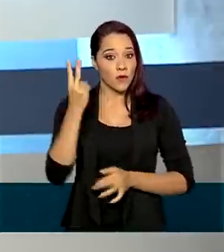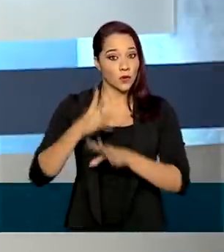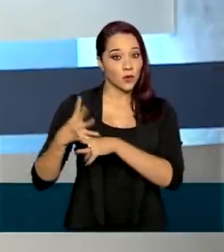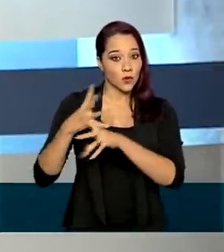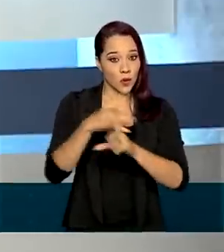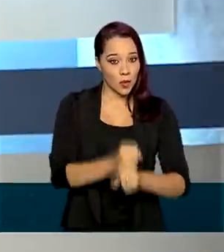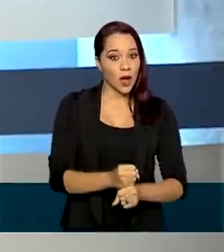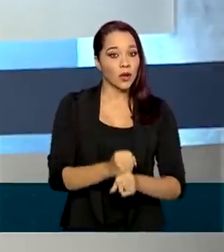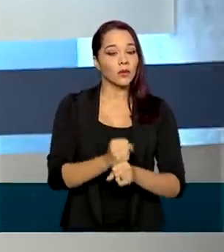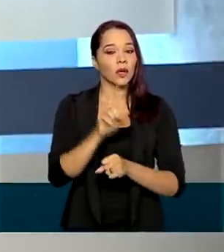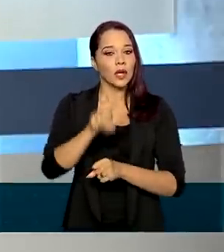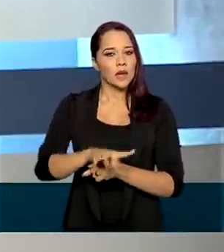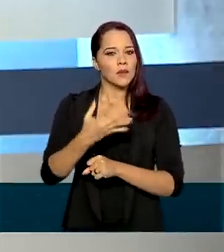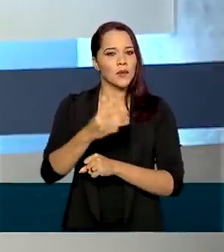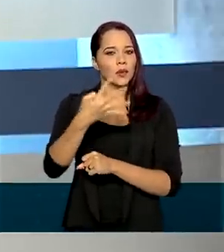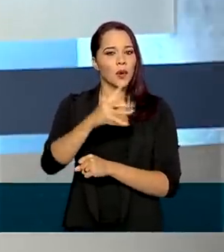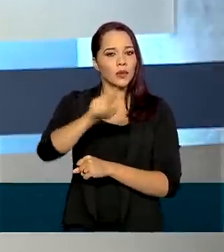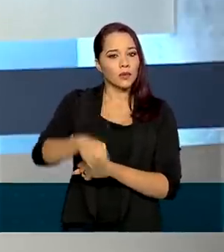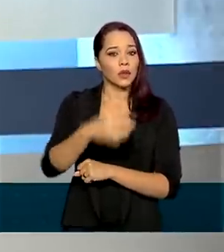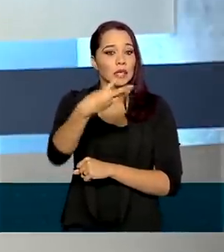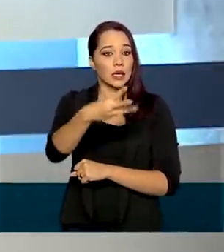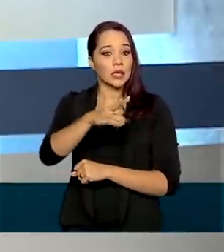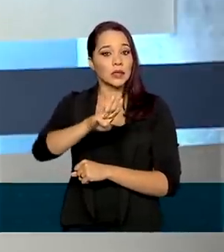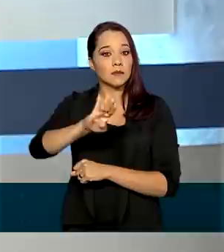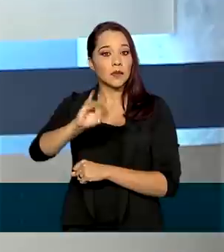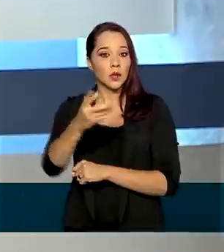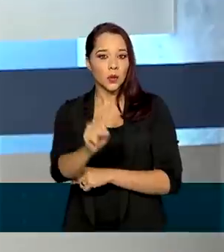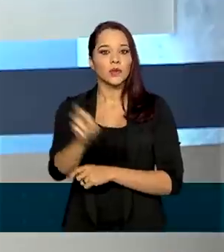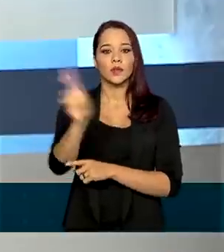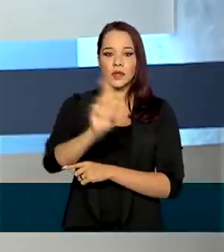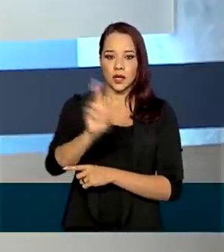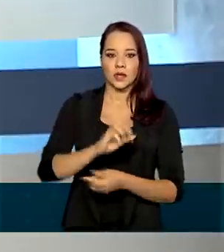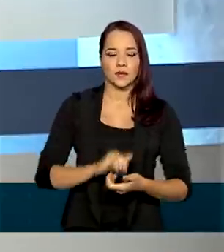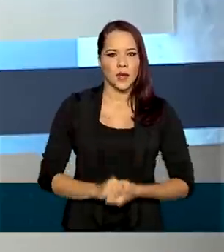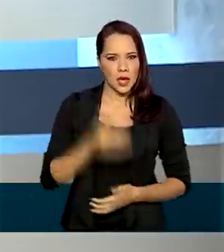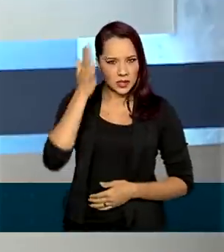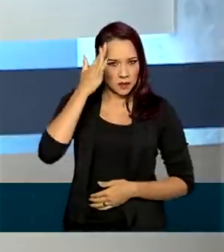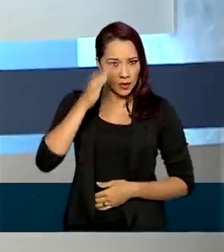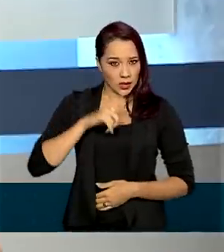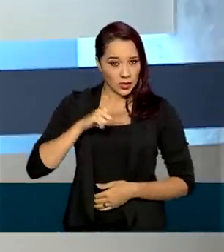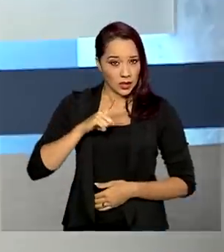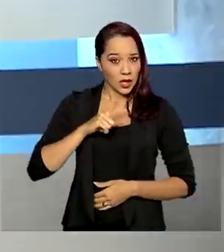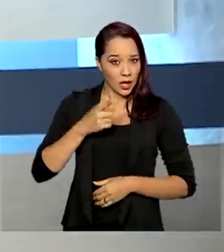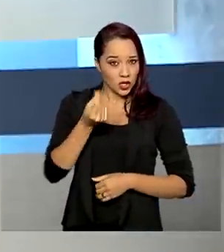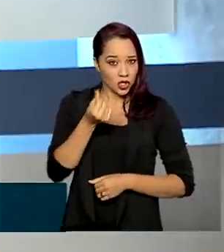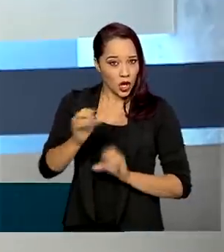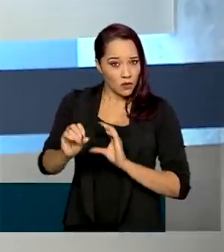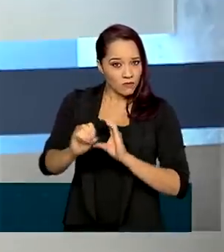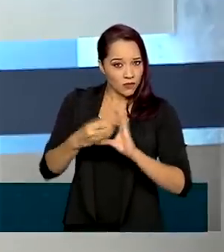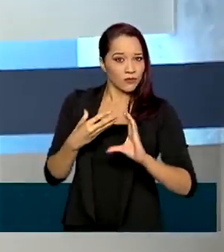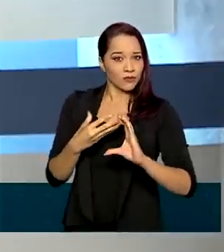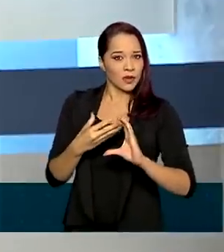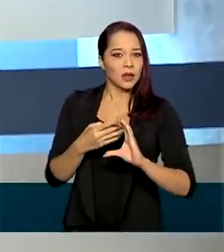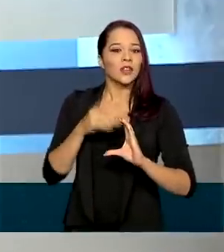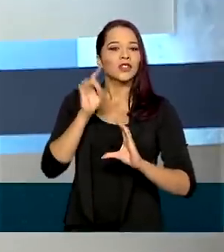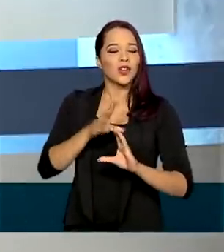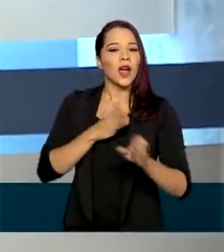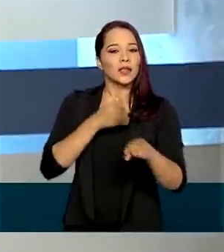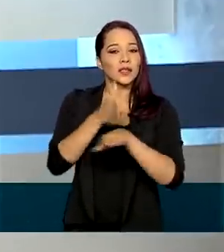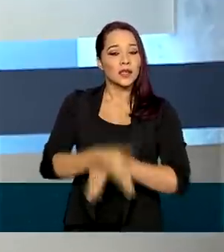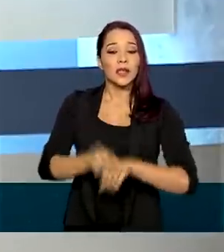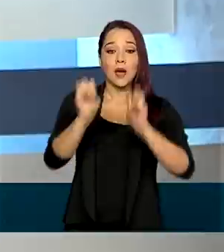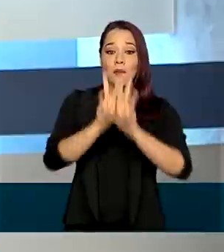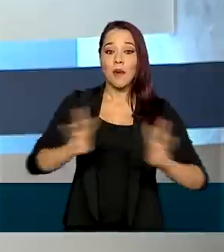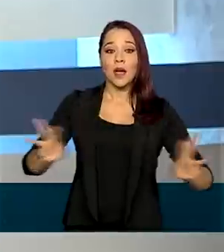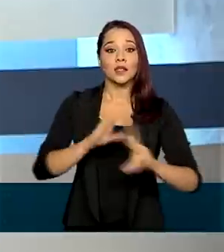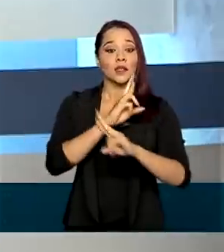do crédito bancário chega a 4,3 bilhões de reais. Para saber se teve a restituição liberada é só acessar a